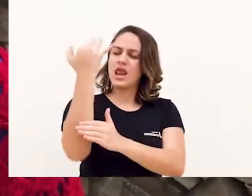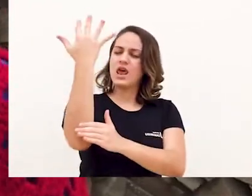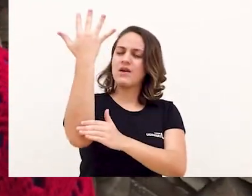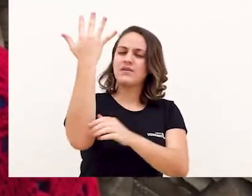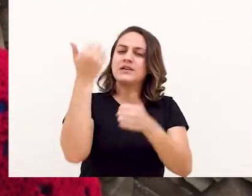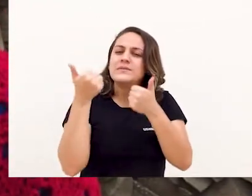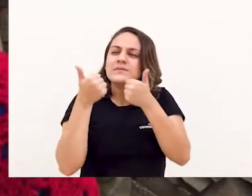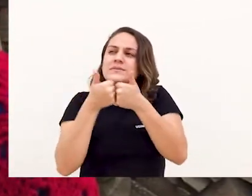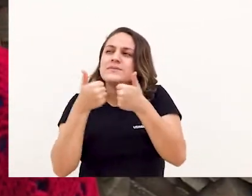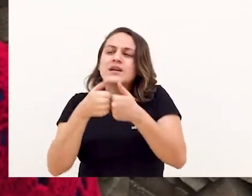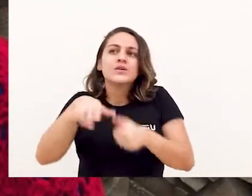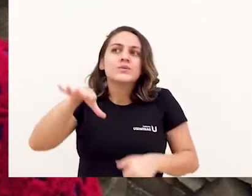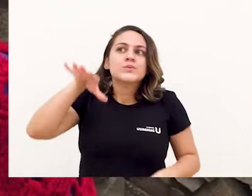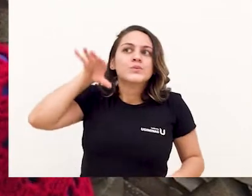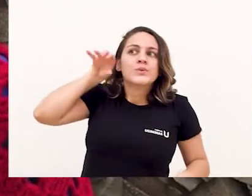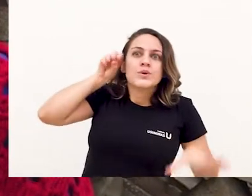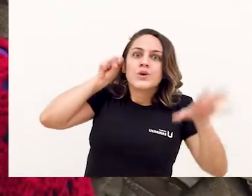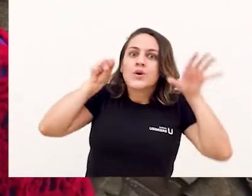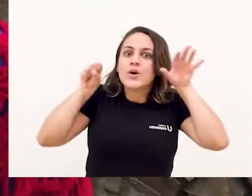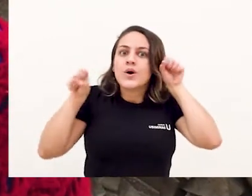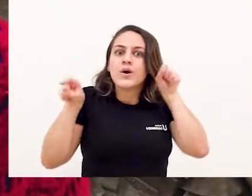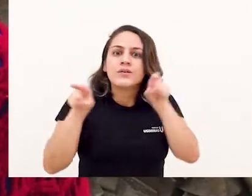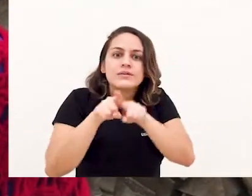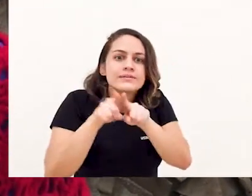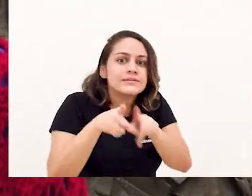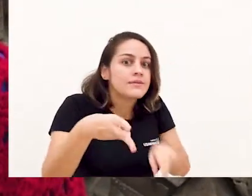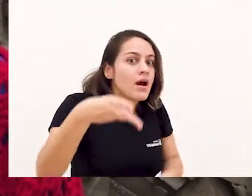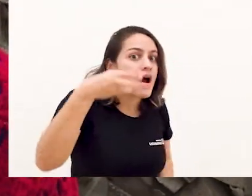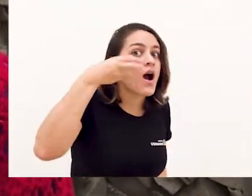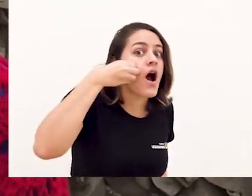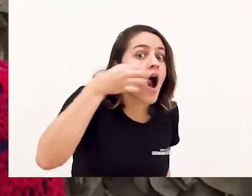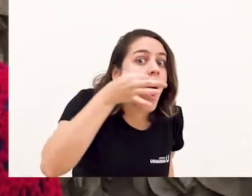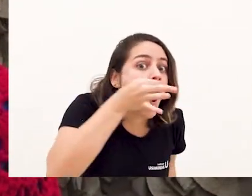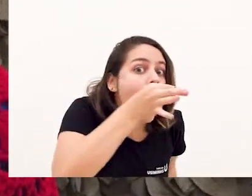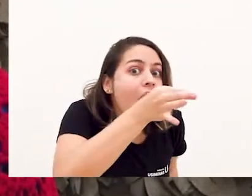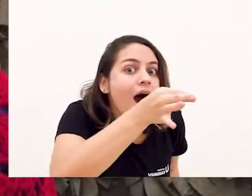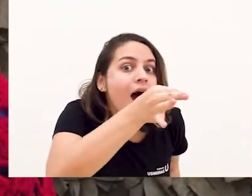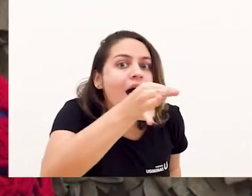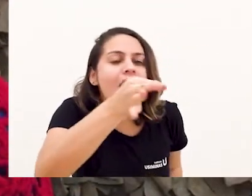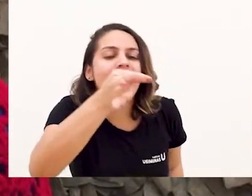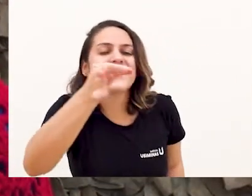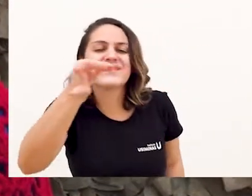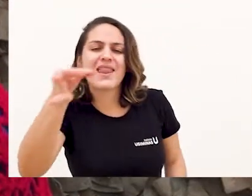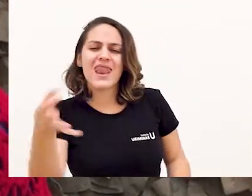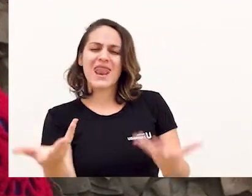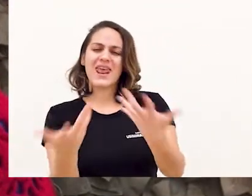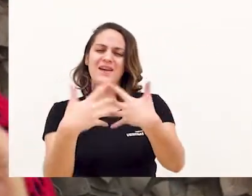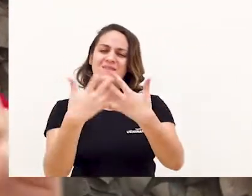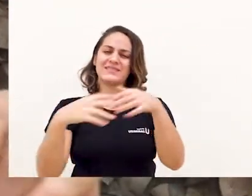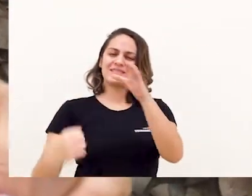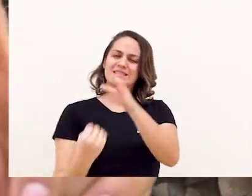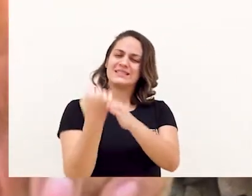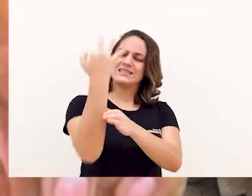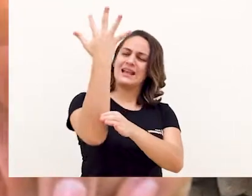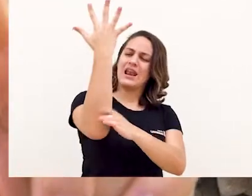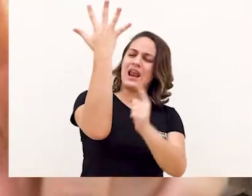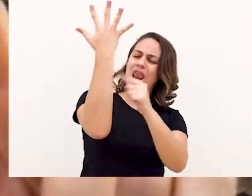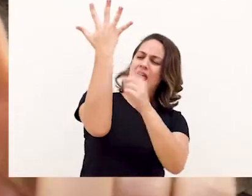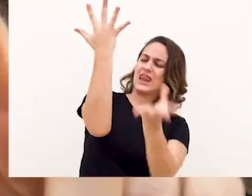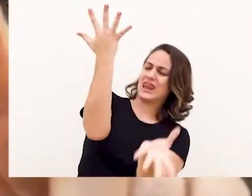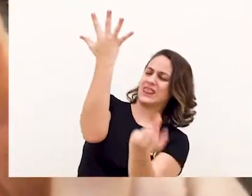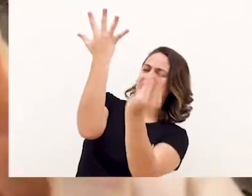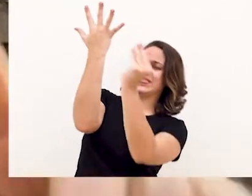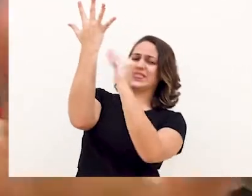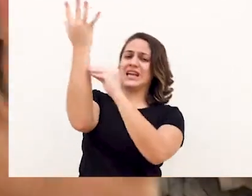apure os ouvidos. Espie com o olho de enxergar o avesso. Lá dentro dos